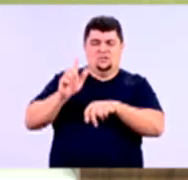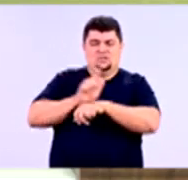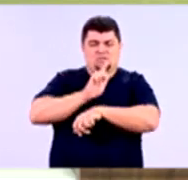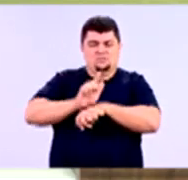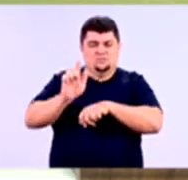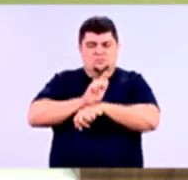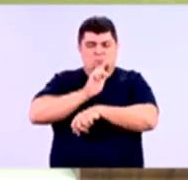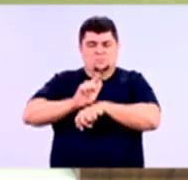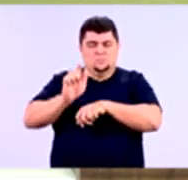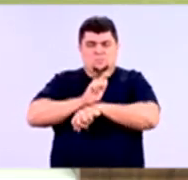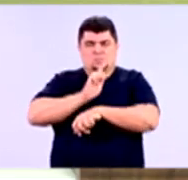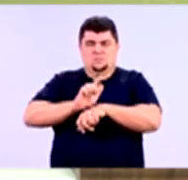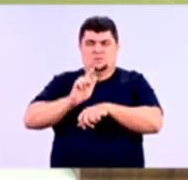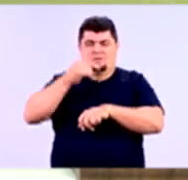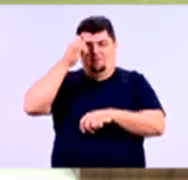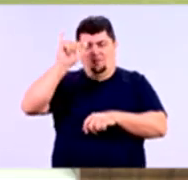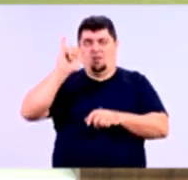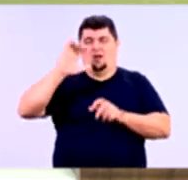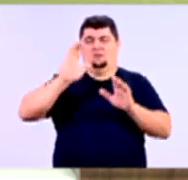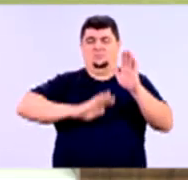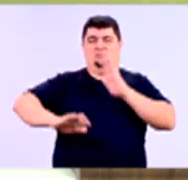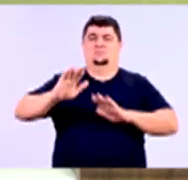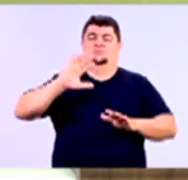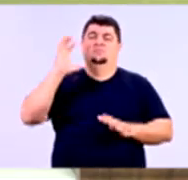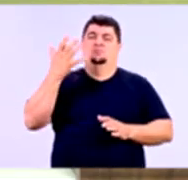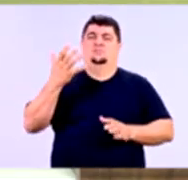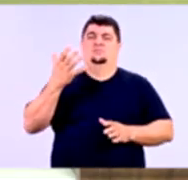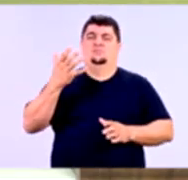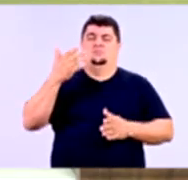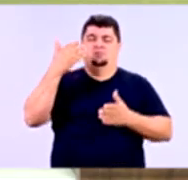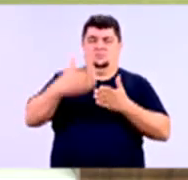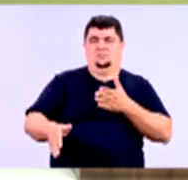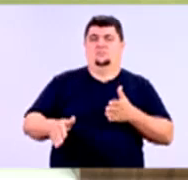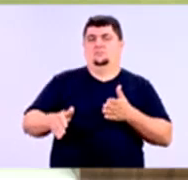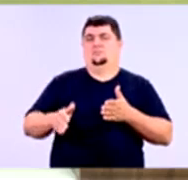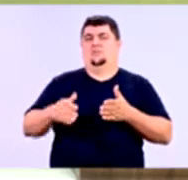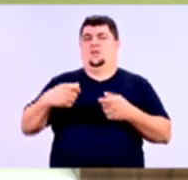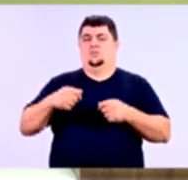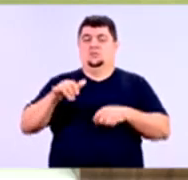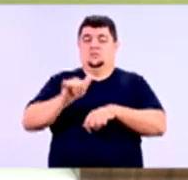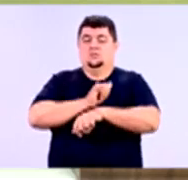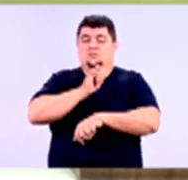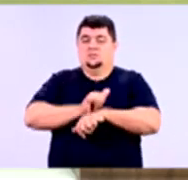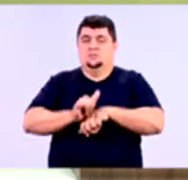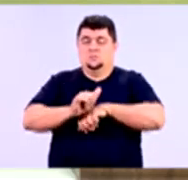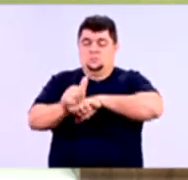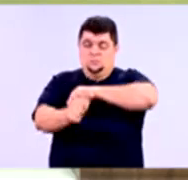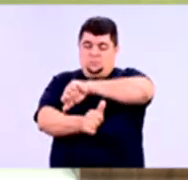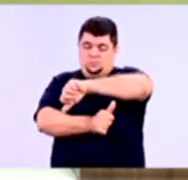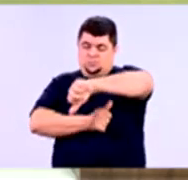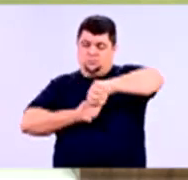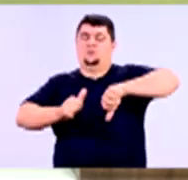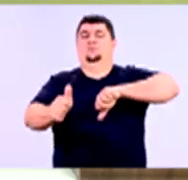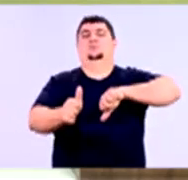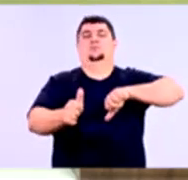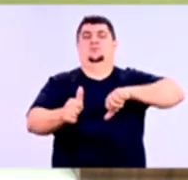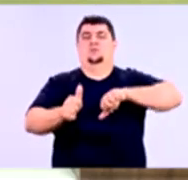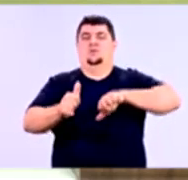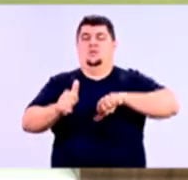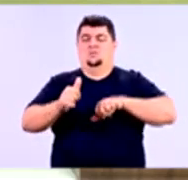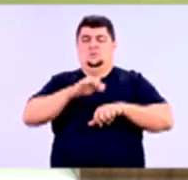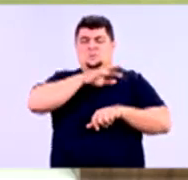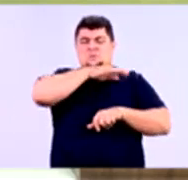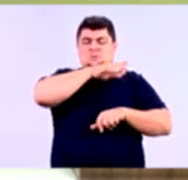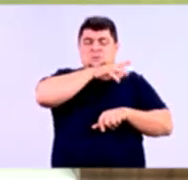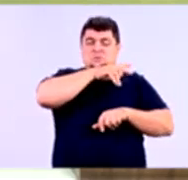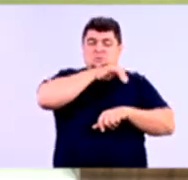forma possível que esse risco aconteça. Caso ele venha a ocorrer, você tem que ter uma estratégia para lidar com essa situação de forma a um